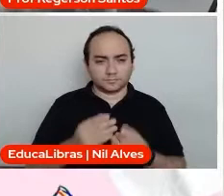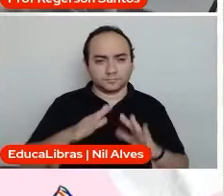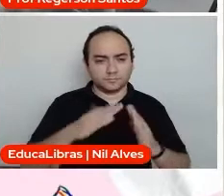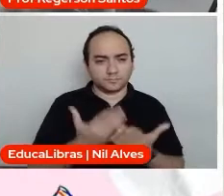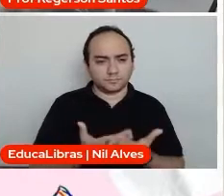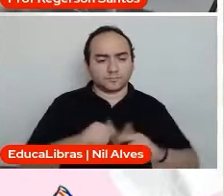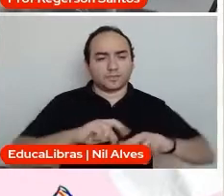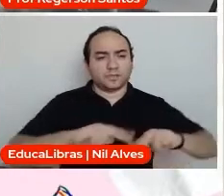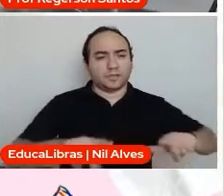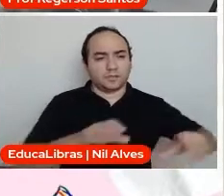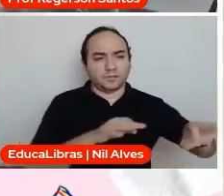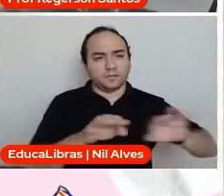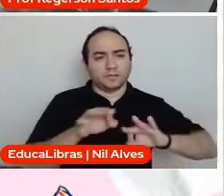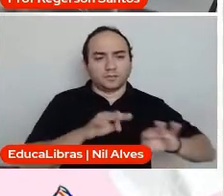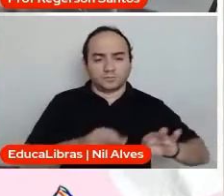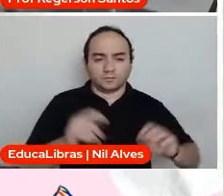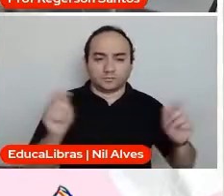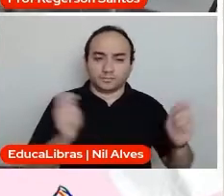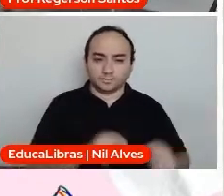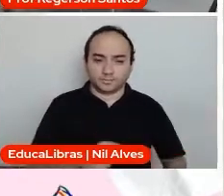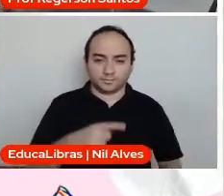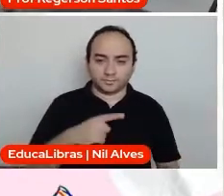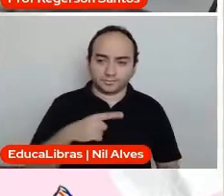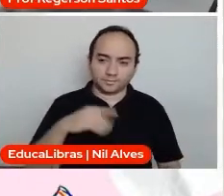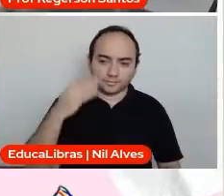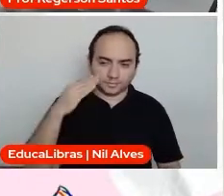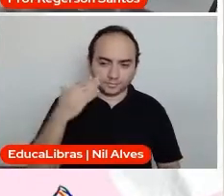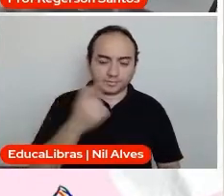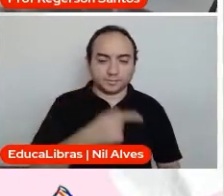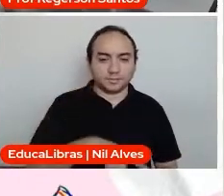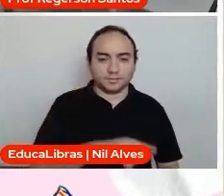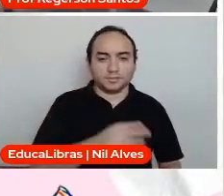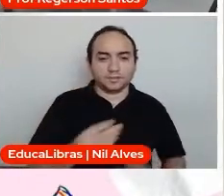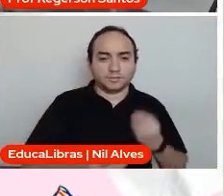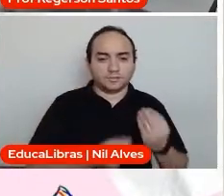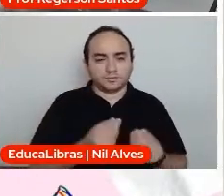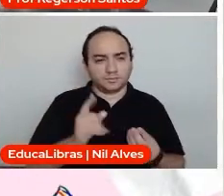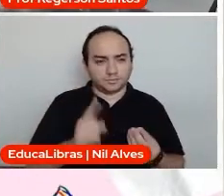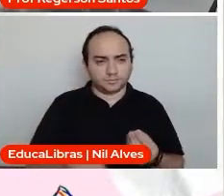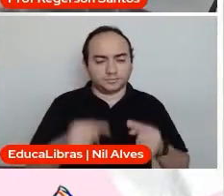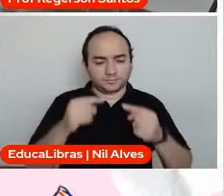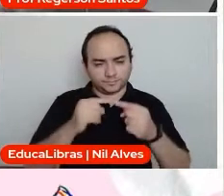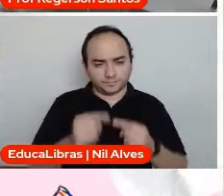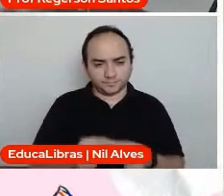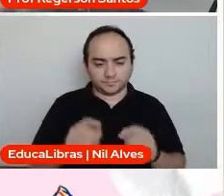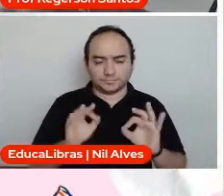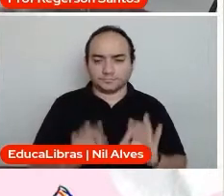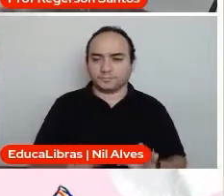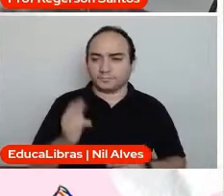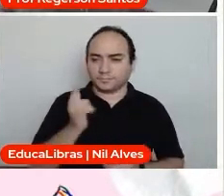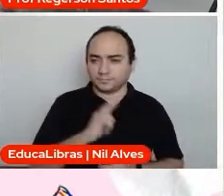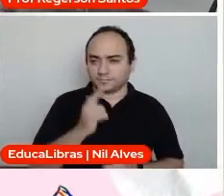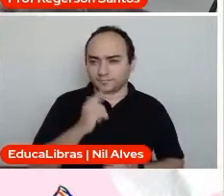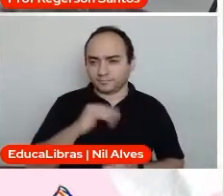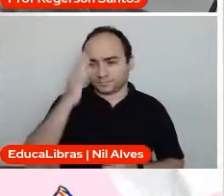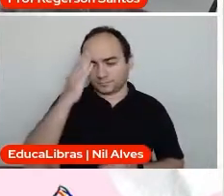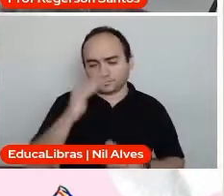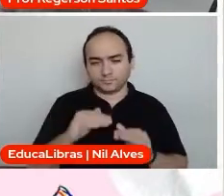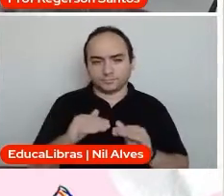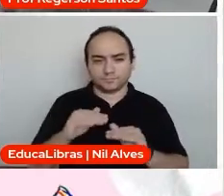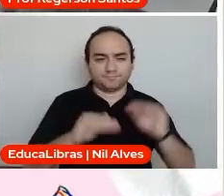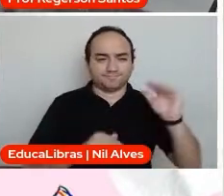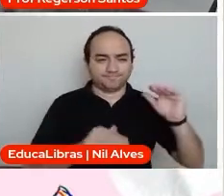ferramentas possíveis para que a gente consiga fomentar essa massa e acabar com essa desigualdade